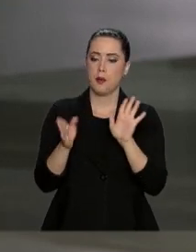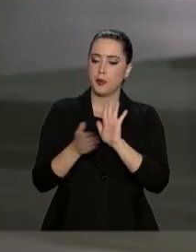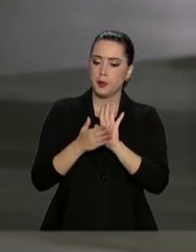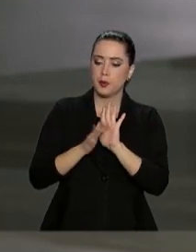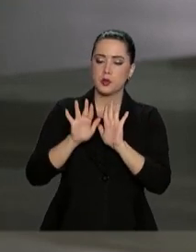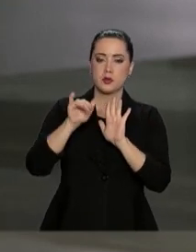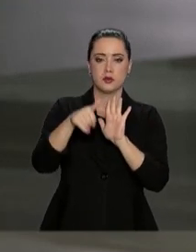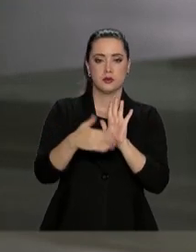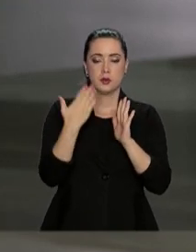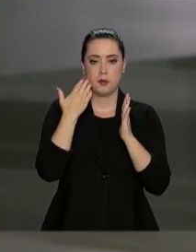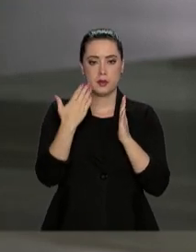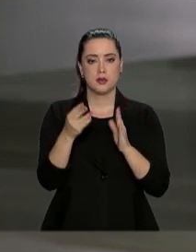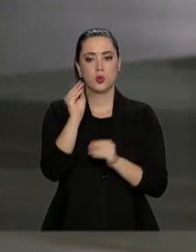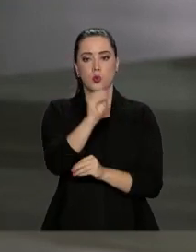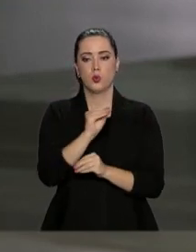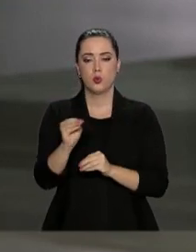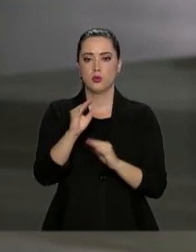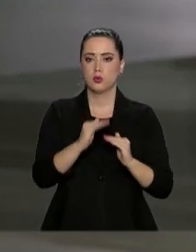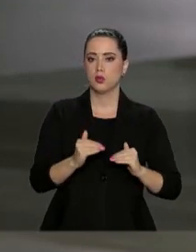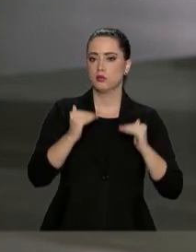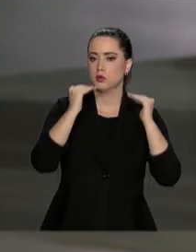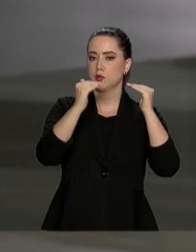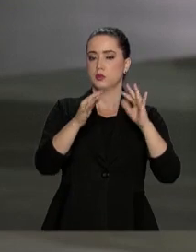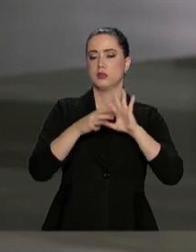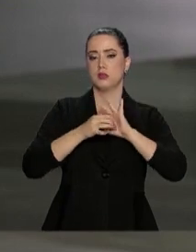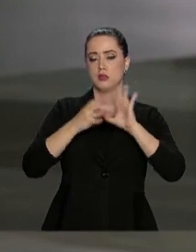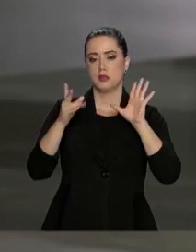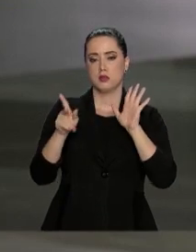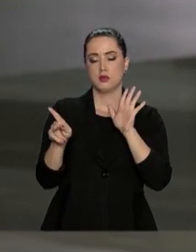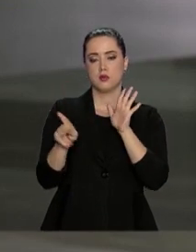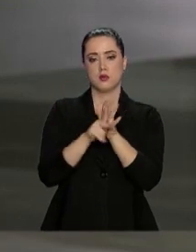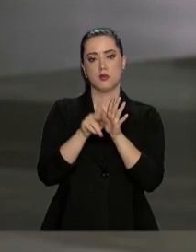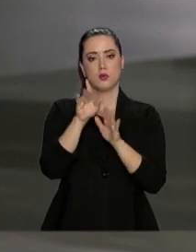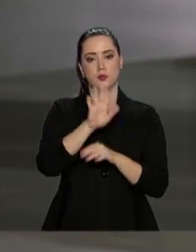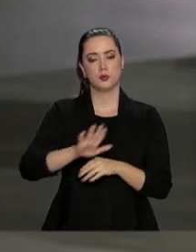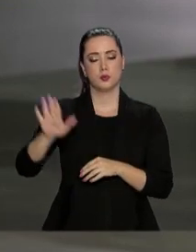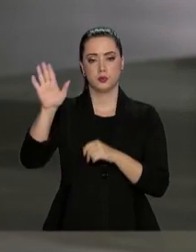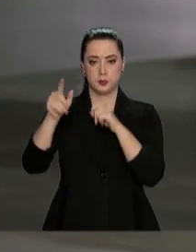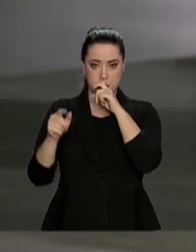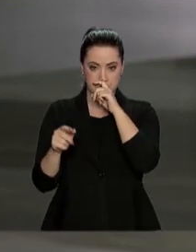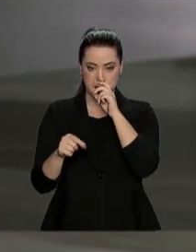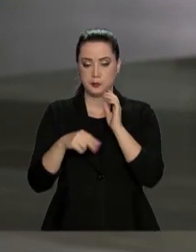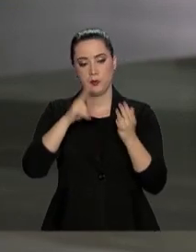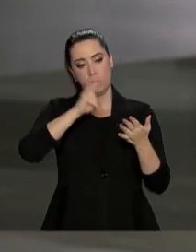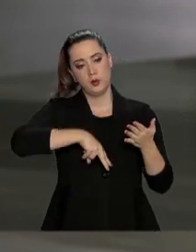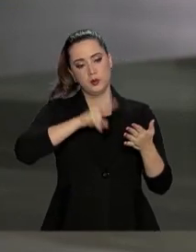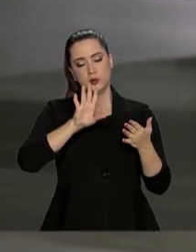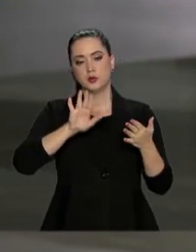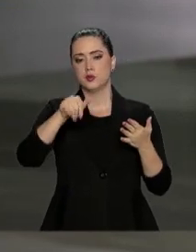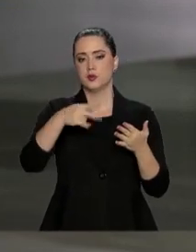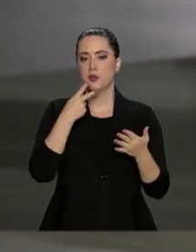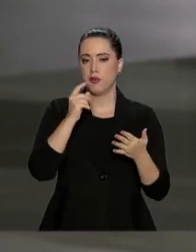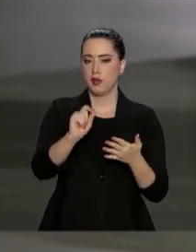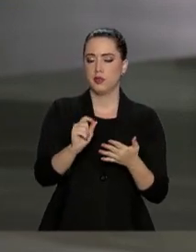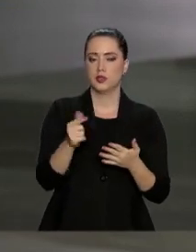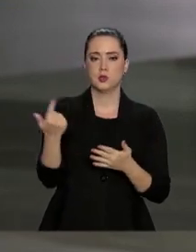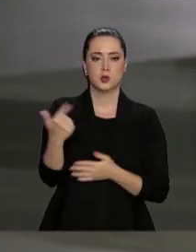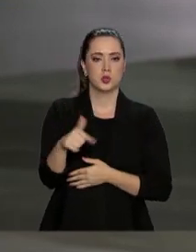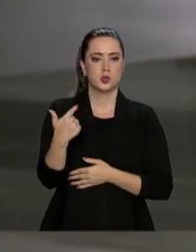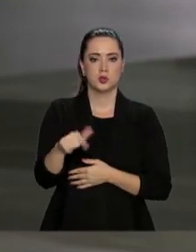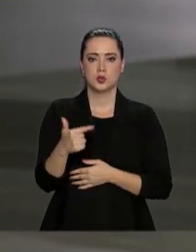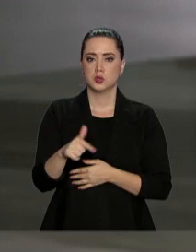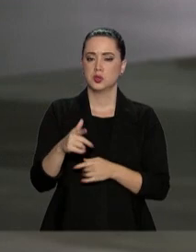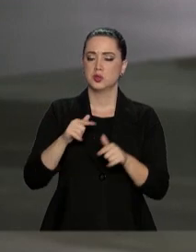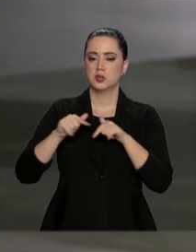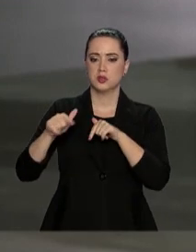apresentada preserva a soberania e o interesse nacional. O texto é encerrado afirmando que não será